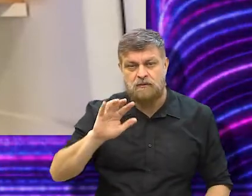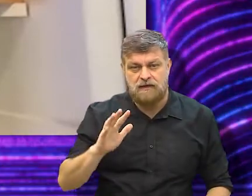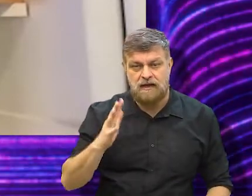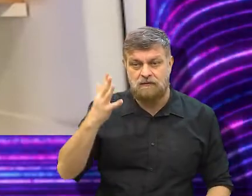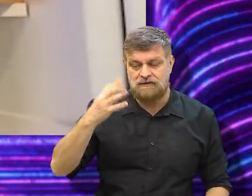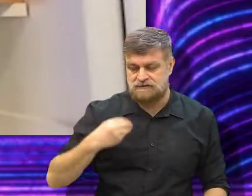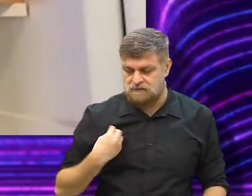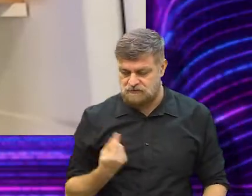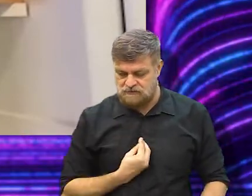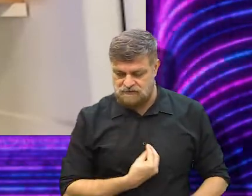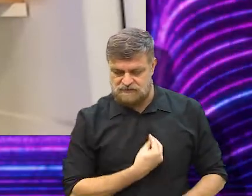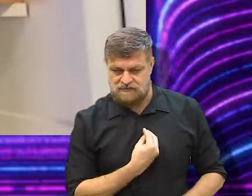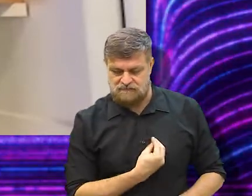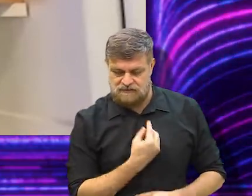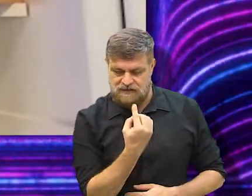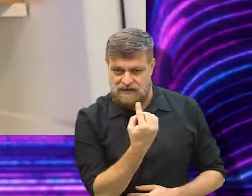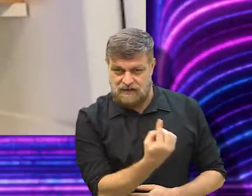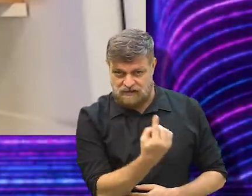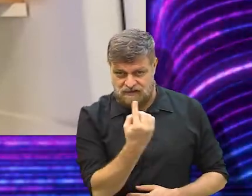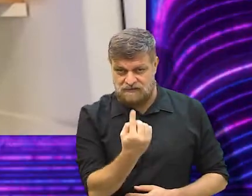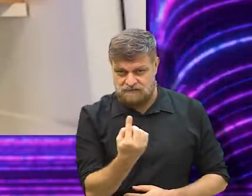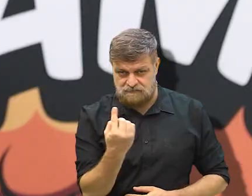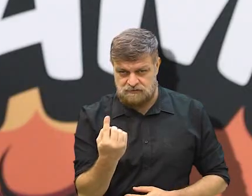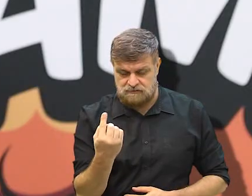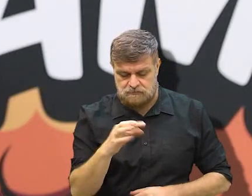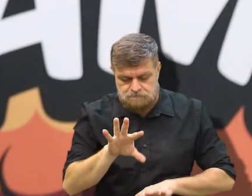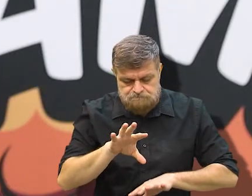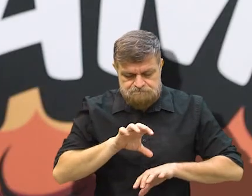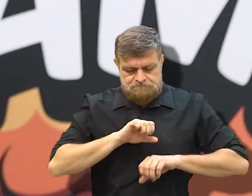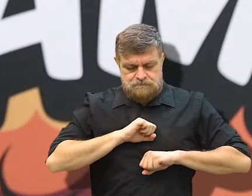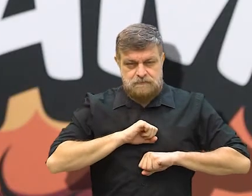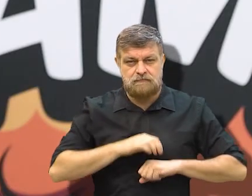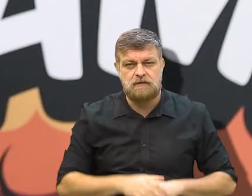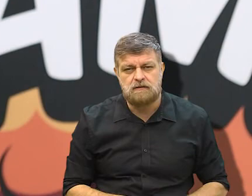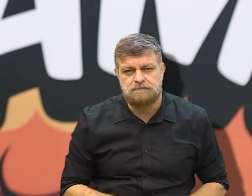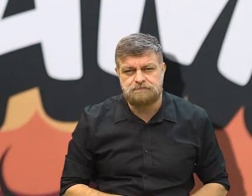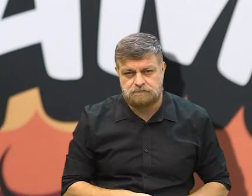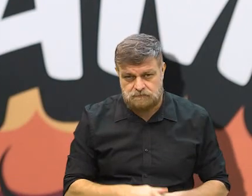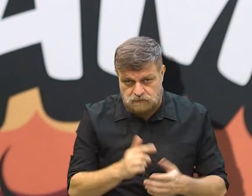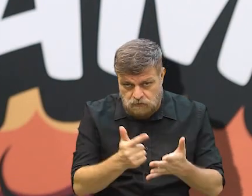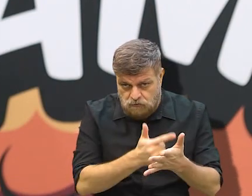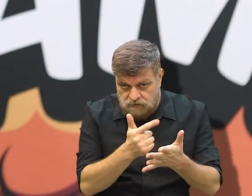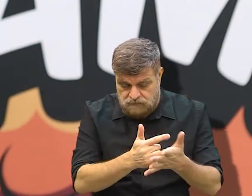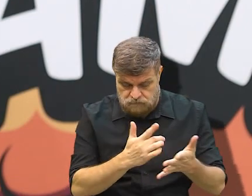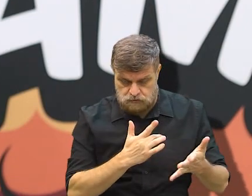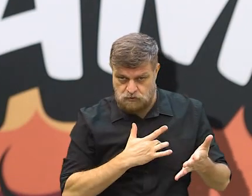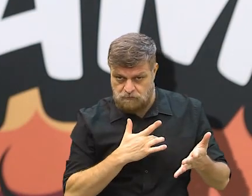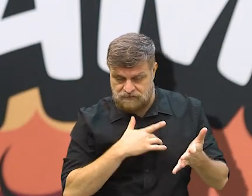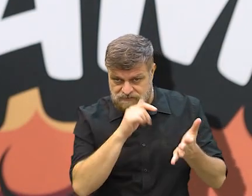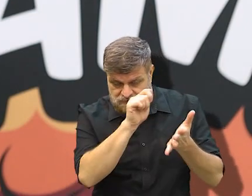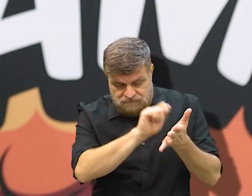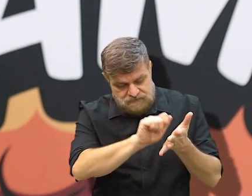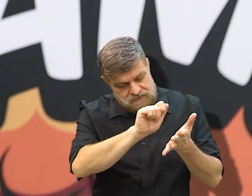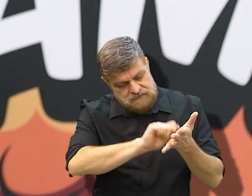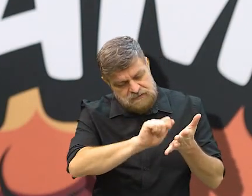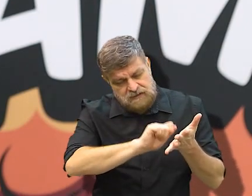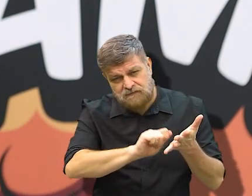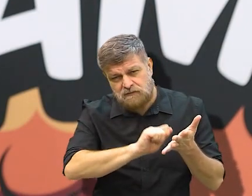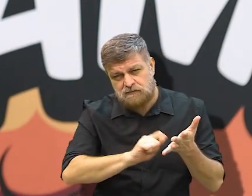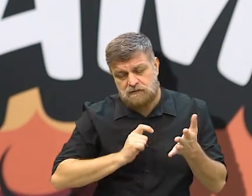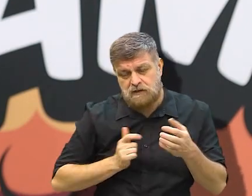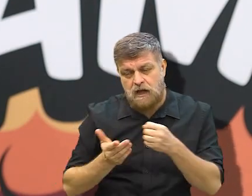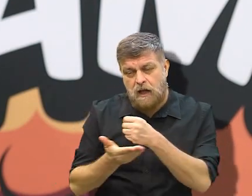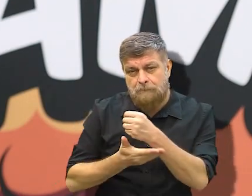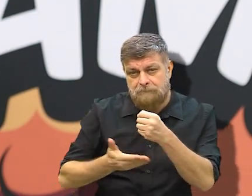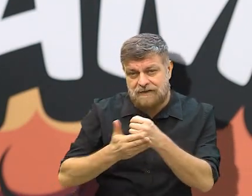vivida por cada leitor, por cada um de nós. Esse romance que você escreveu, ele é